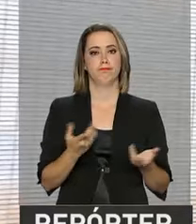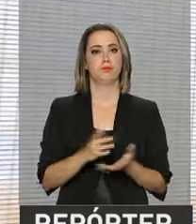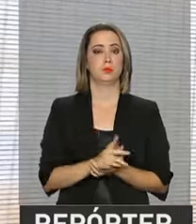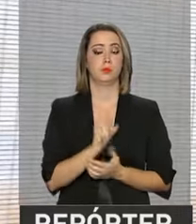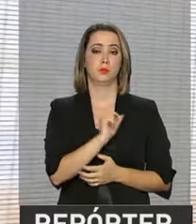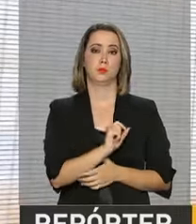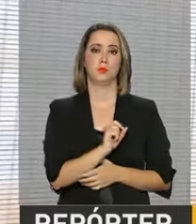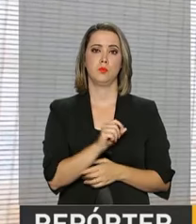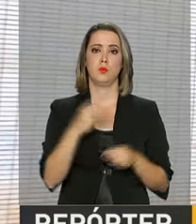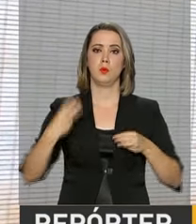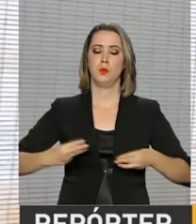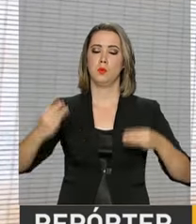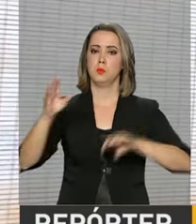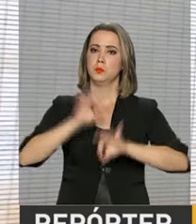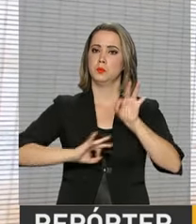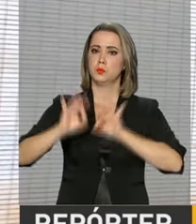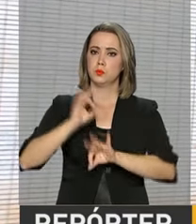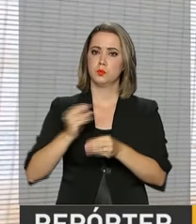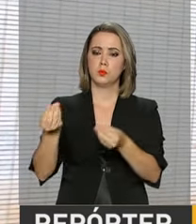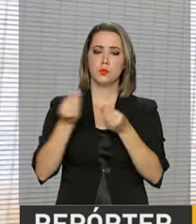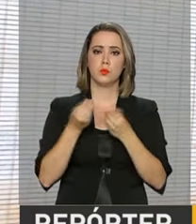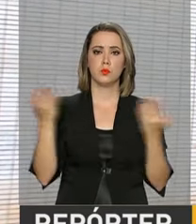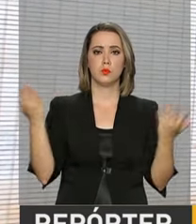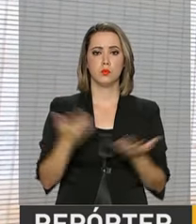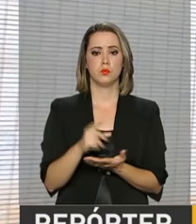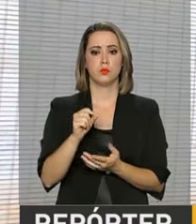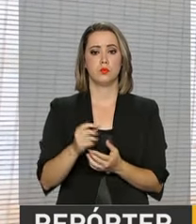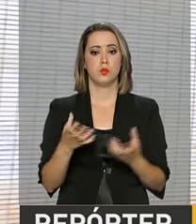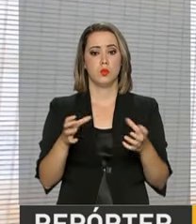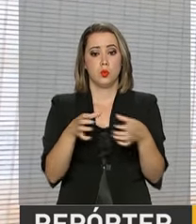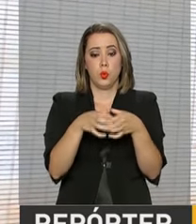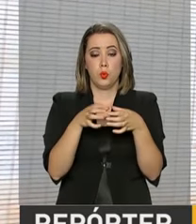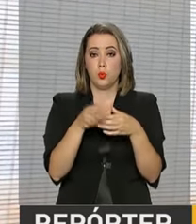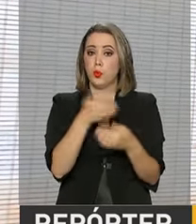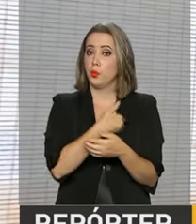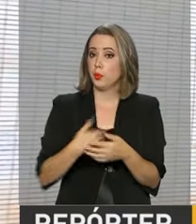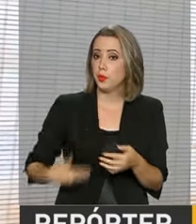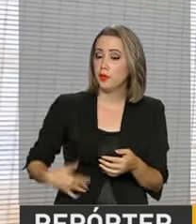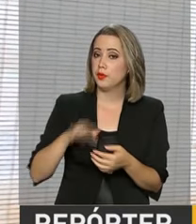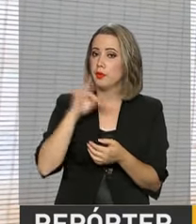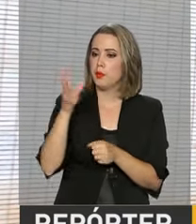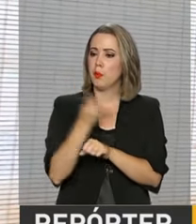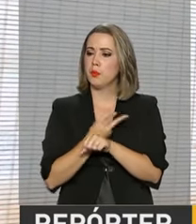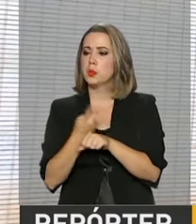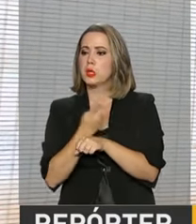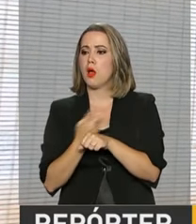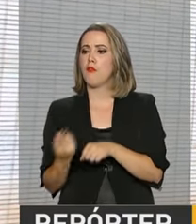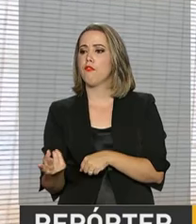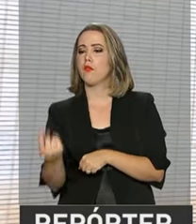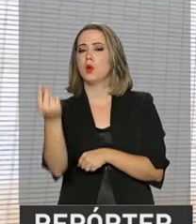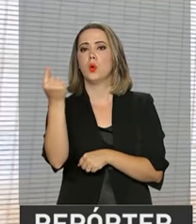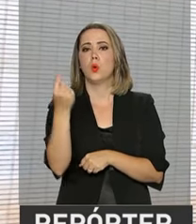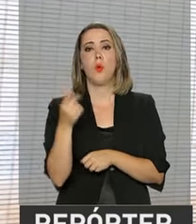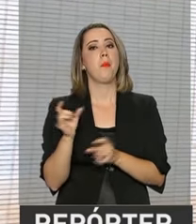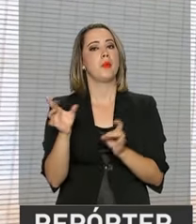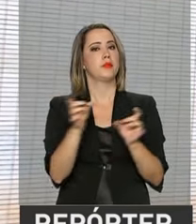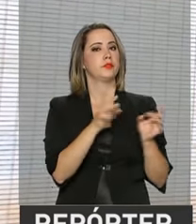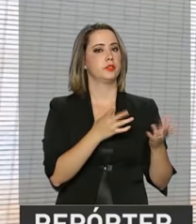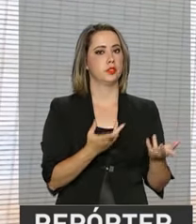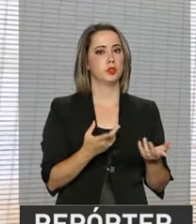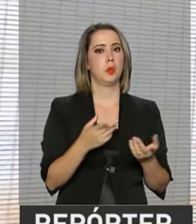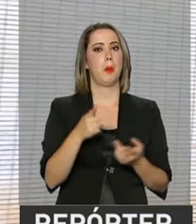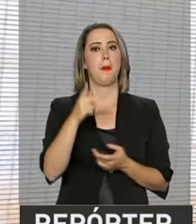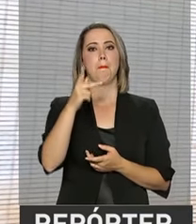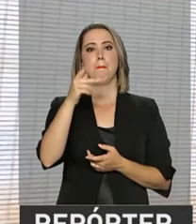Ministério do Planejamento traz agora para o setor público uma ferramenta virtual de busca de preços para licitações. O